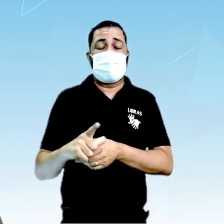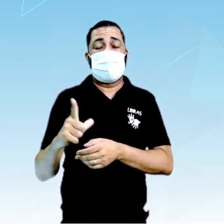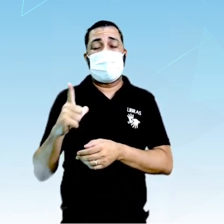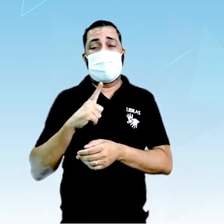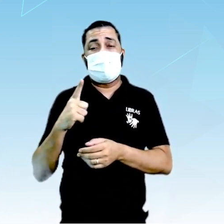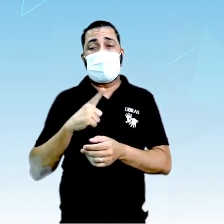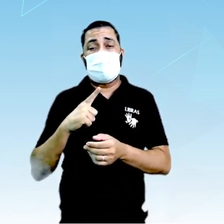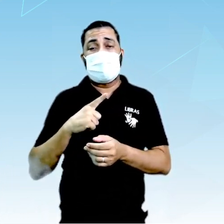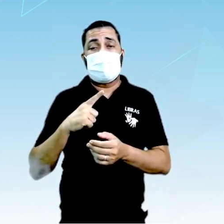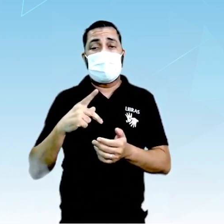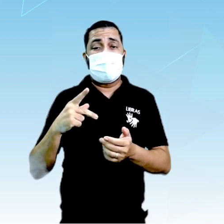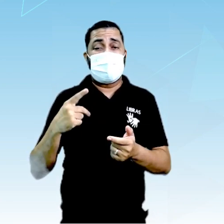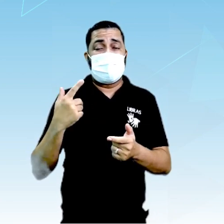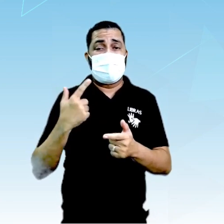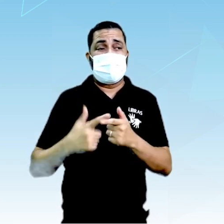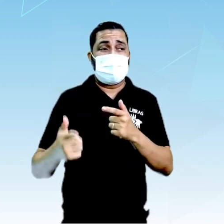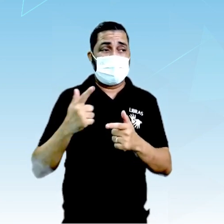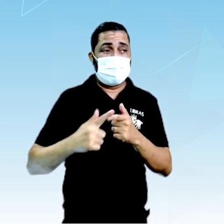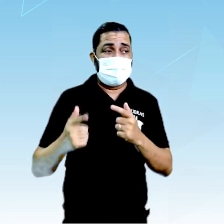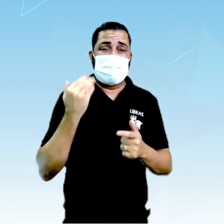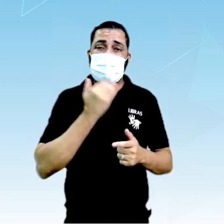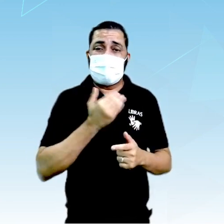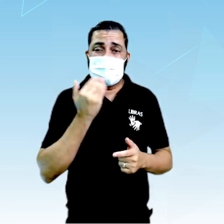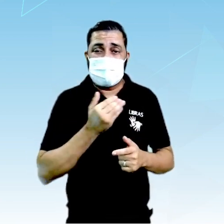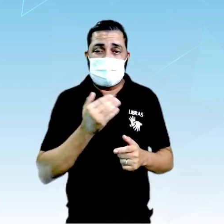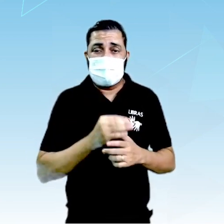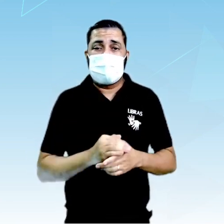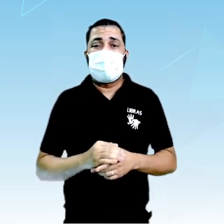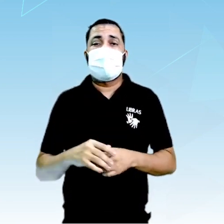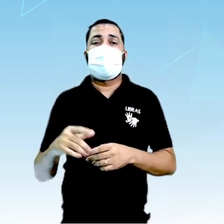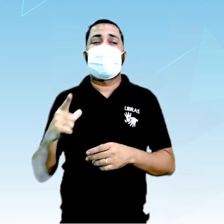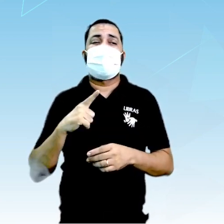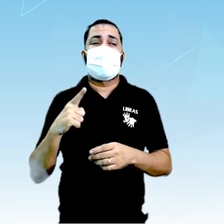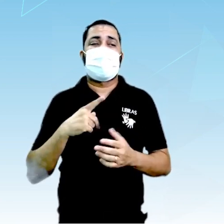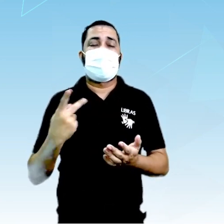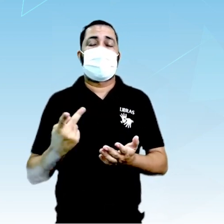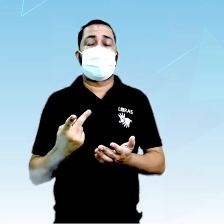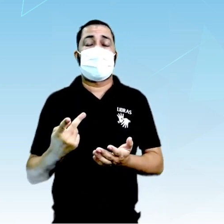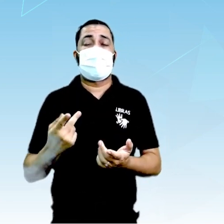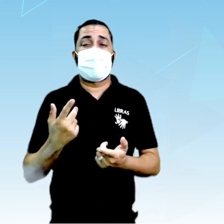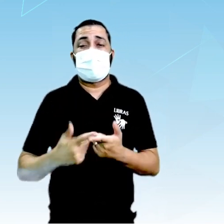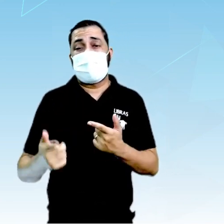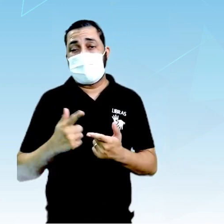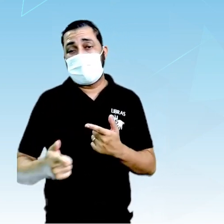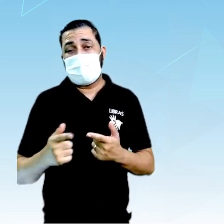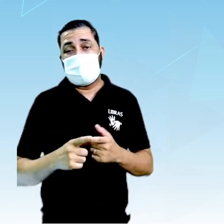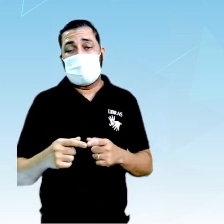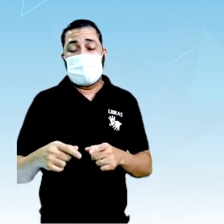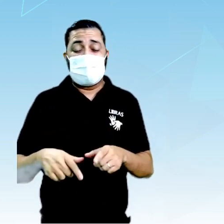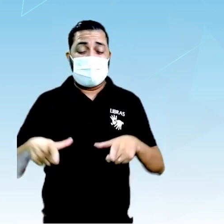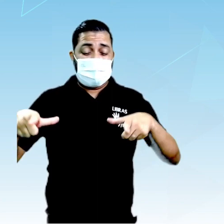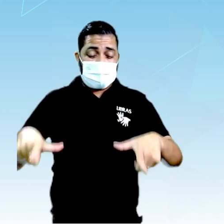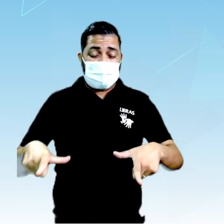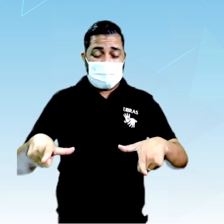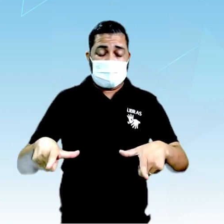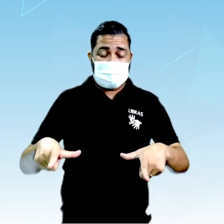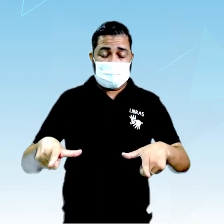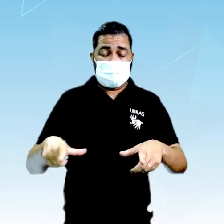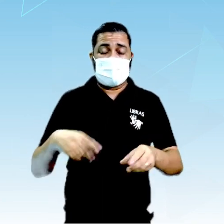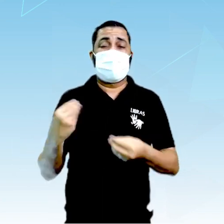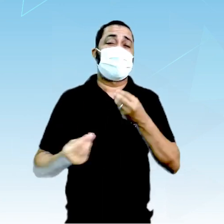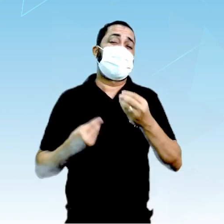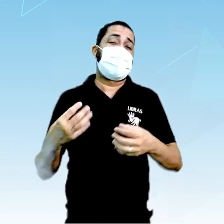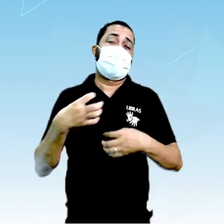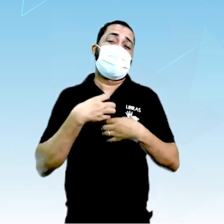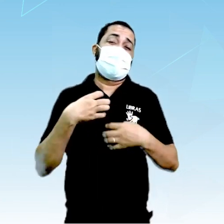afetam o caminho desse, o raio tem o seu caminho afetado por essas placas. E afetado de que